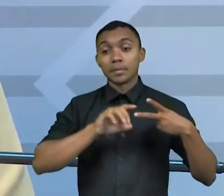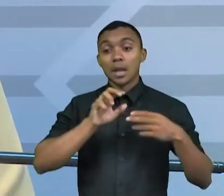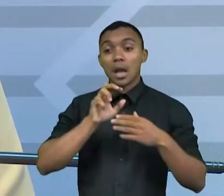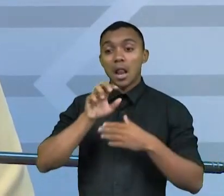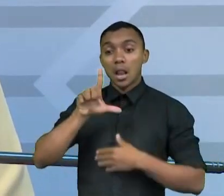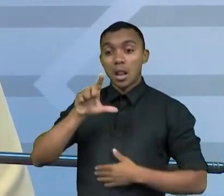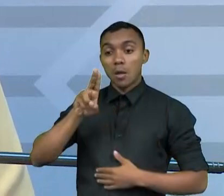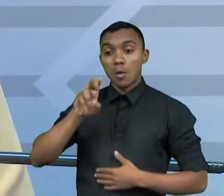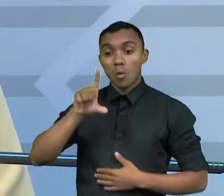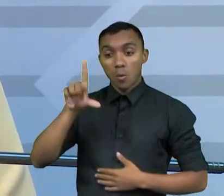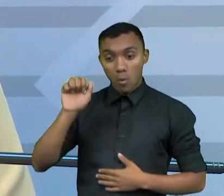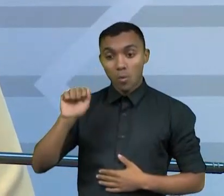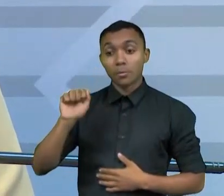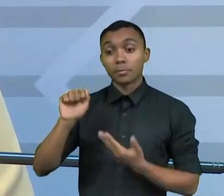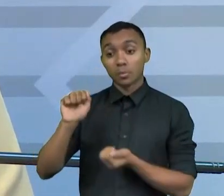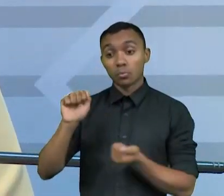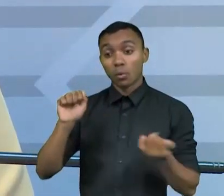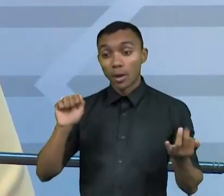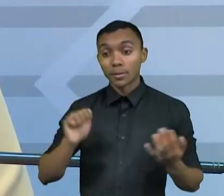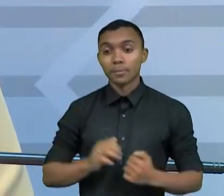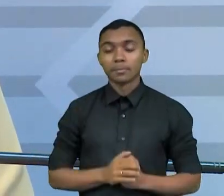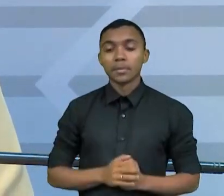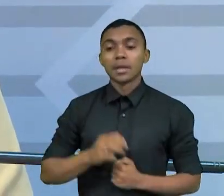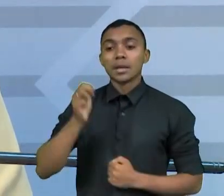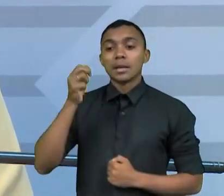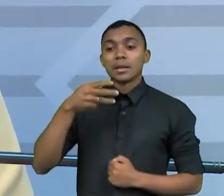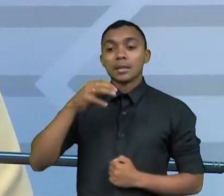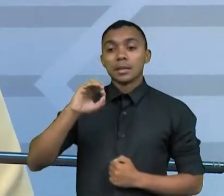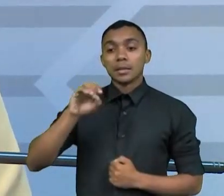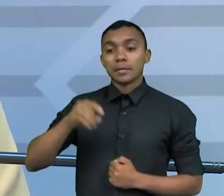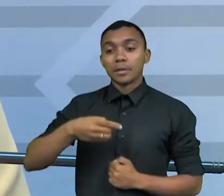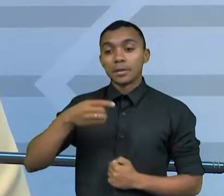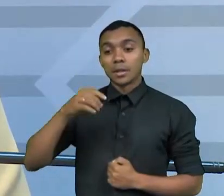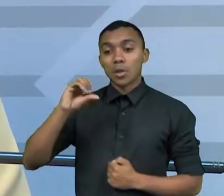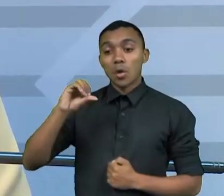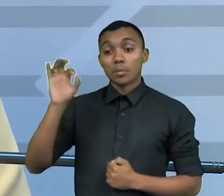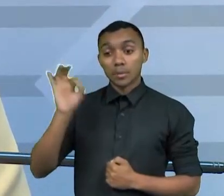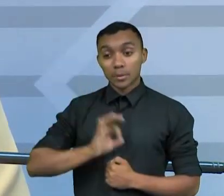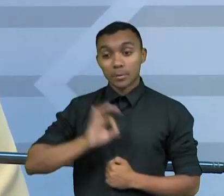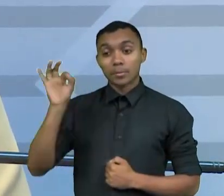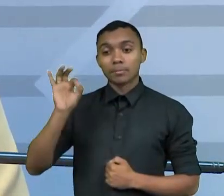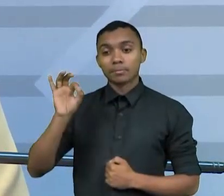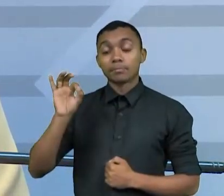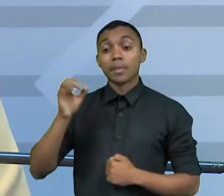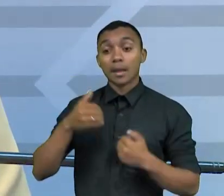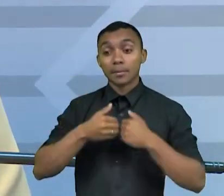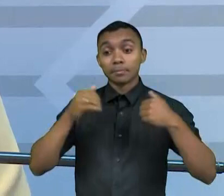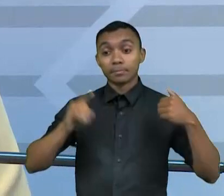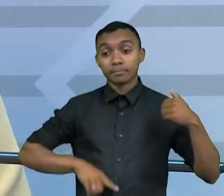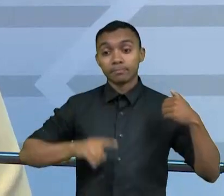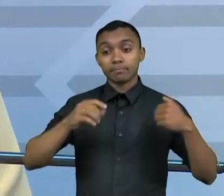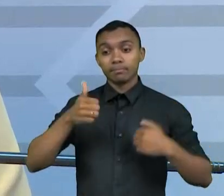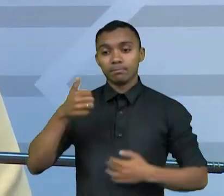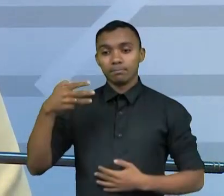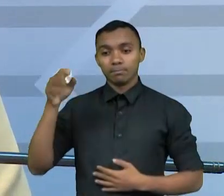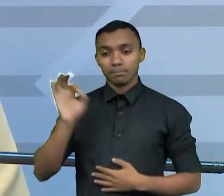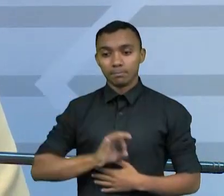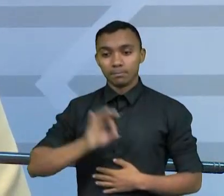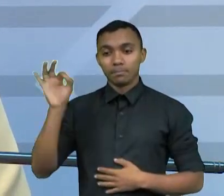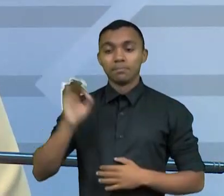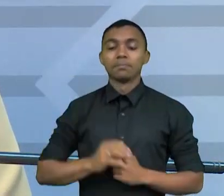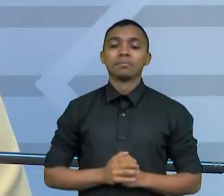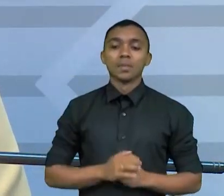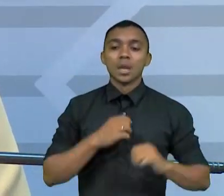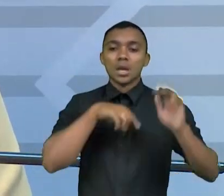Lula da Silva, do PT, aparecia com 30,9%, uma diferença de quase 13%. Já o Instituto